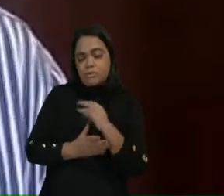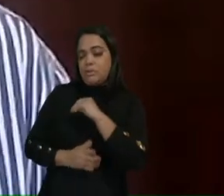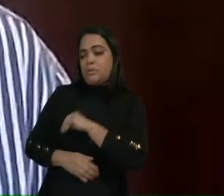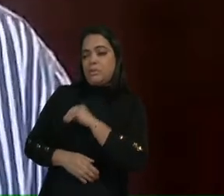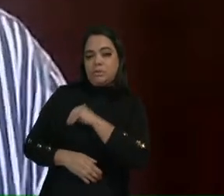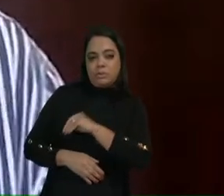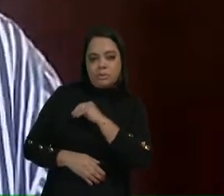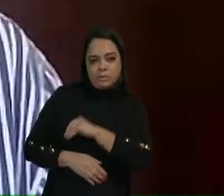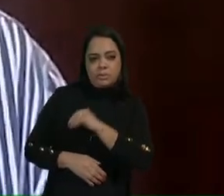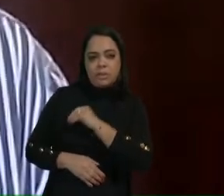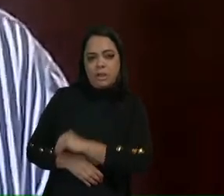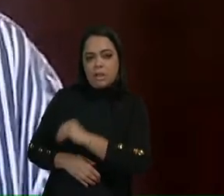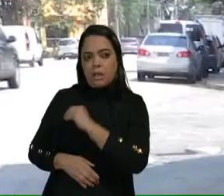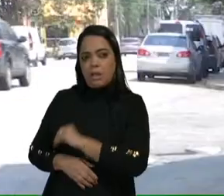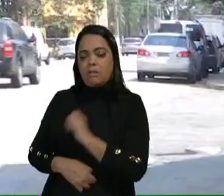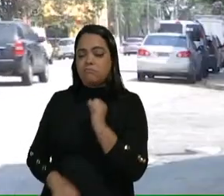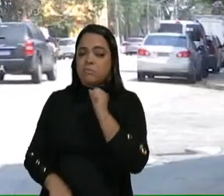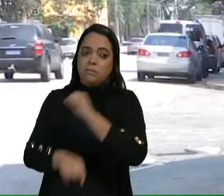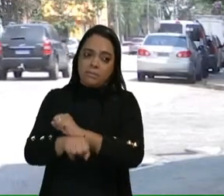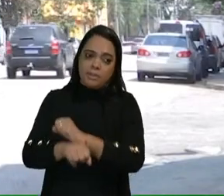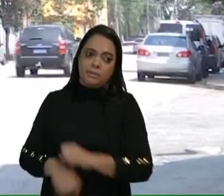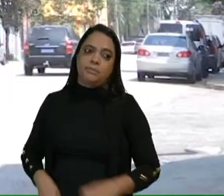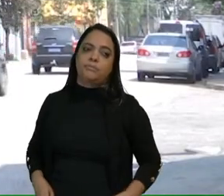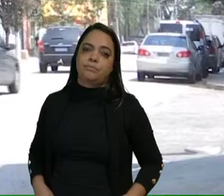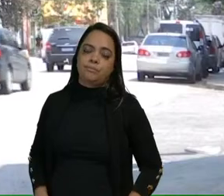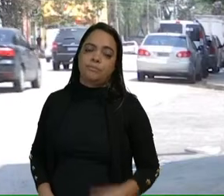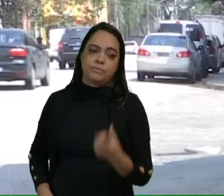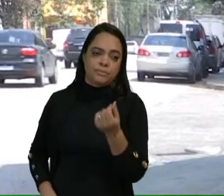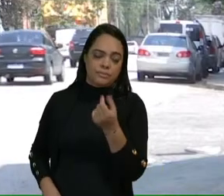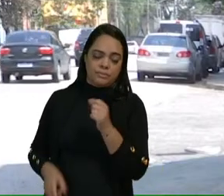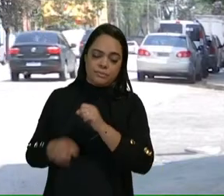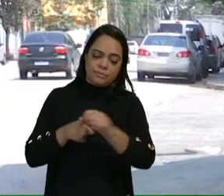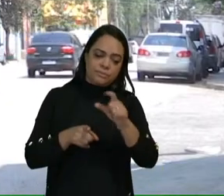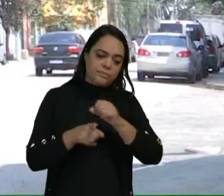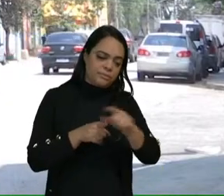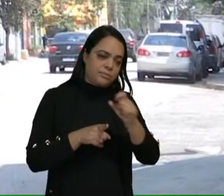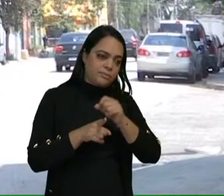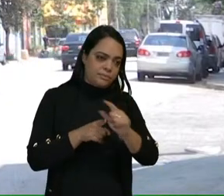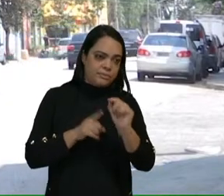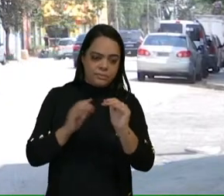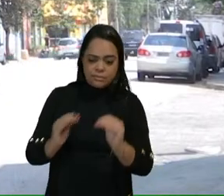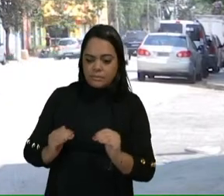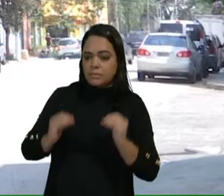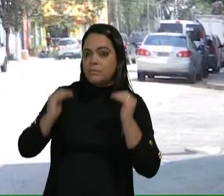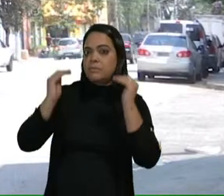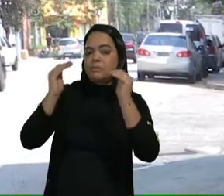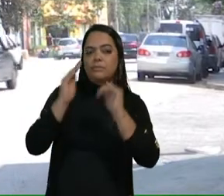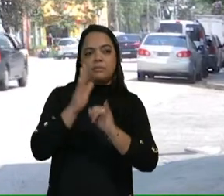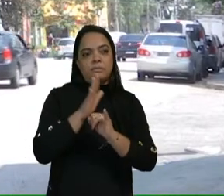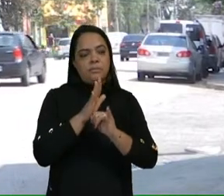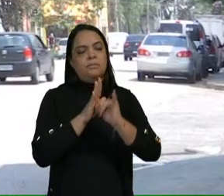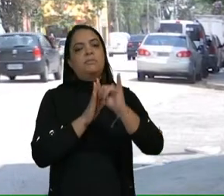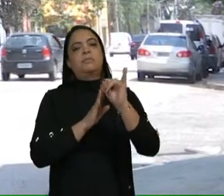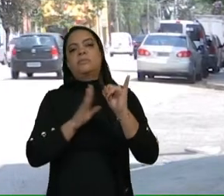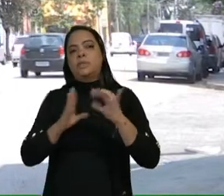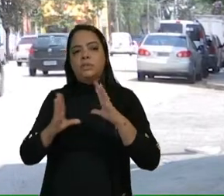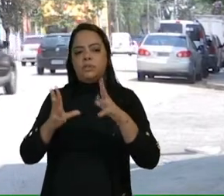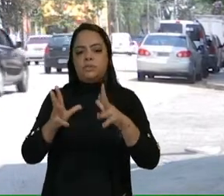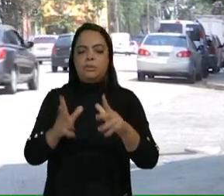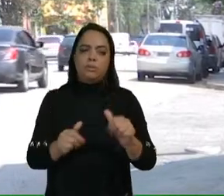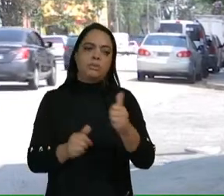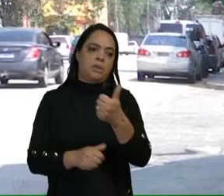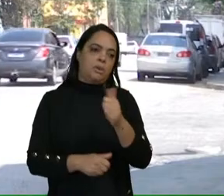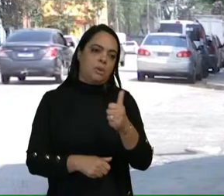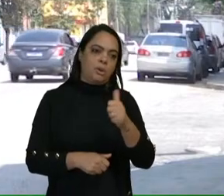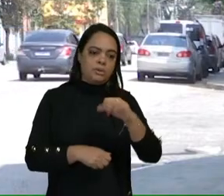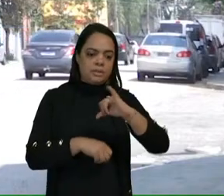se encontra parada. A alta no valor dos aluguéis superou a inflação oficial em todas as 11 capitais